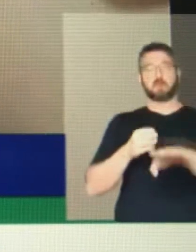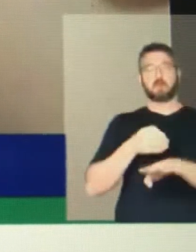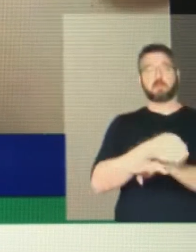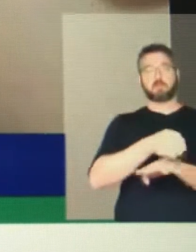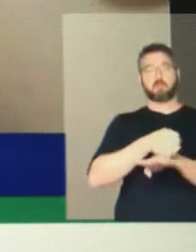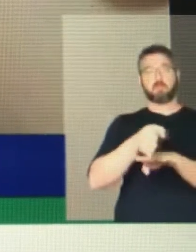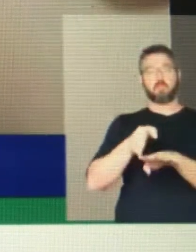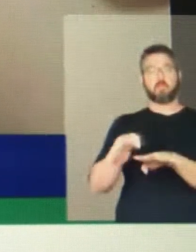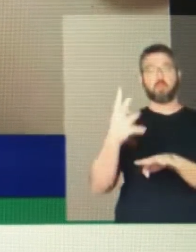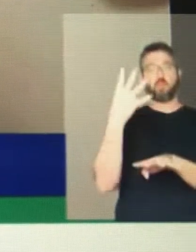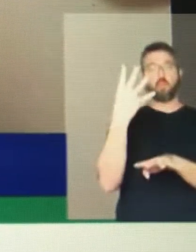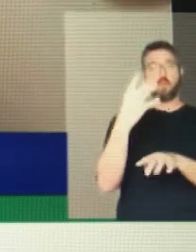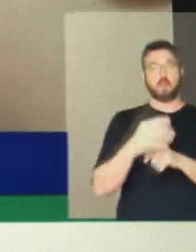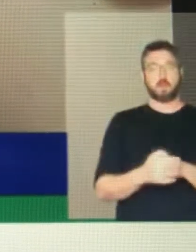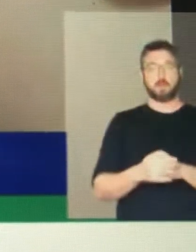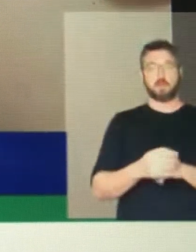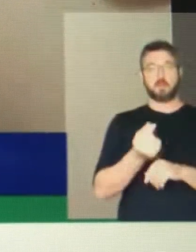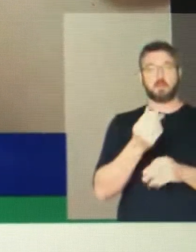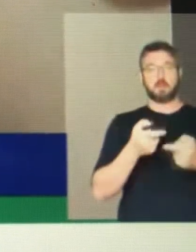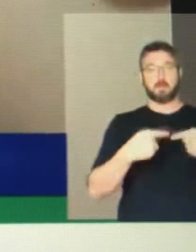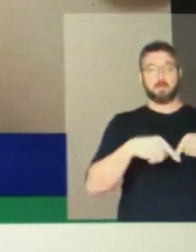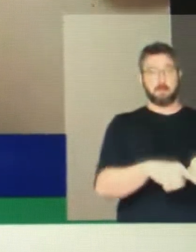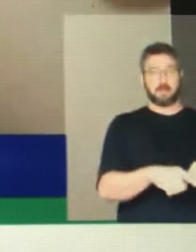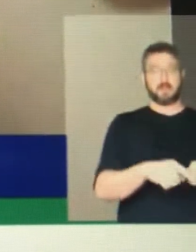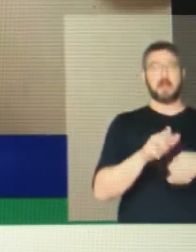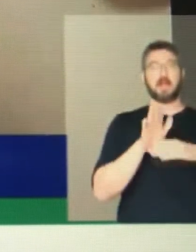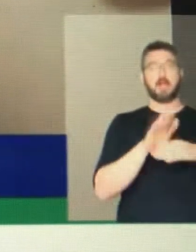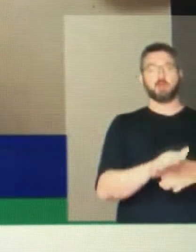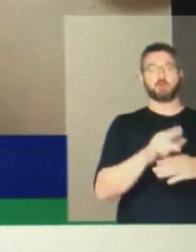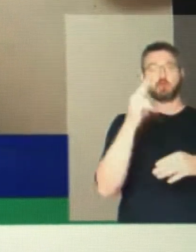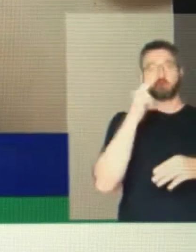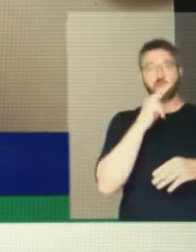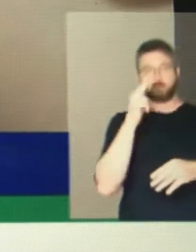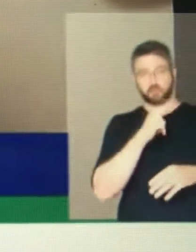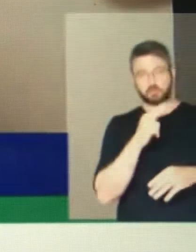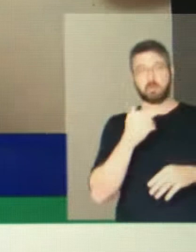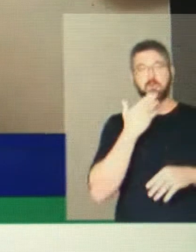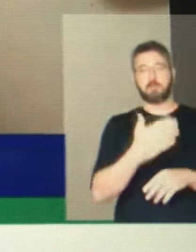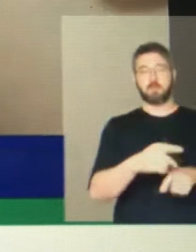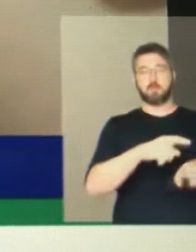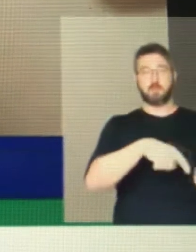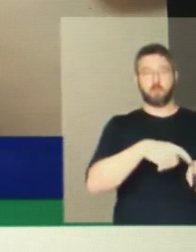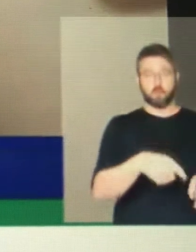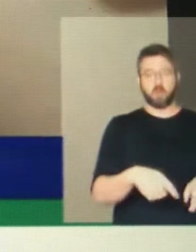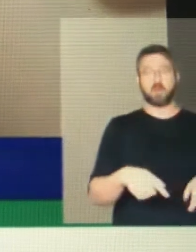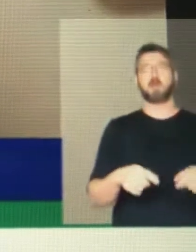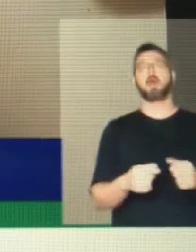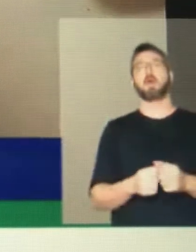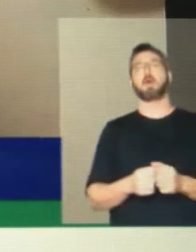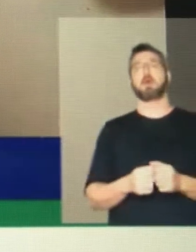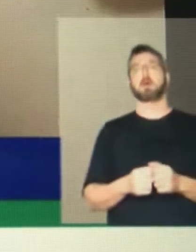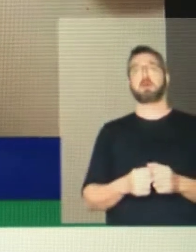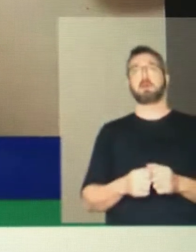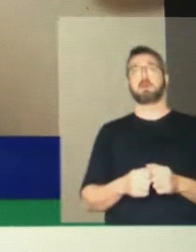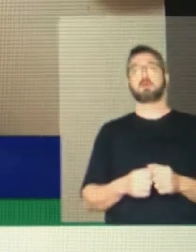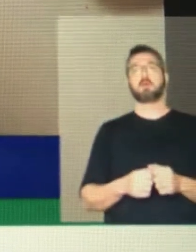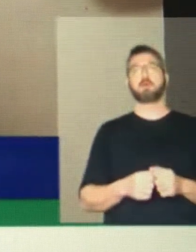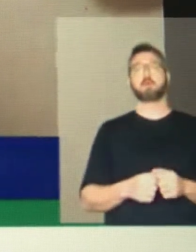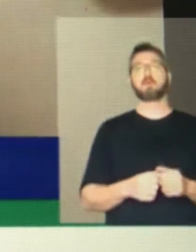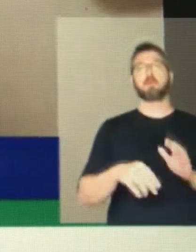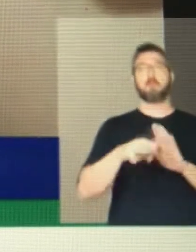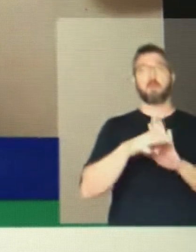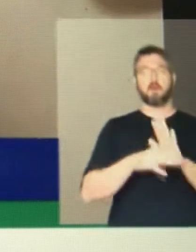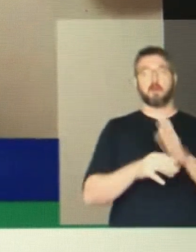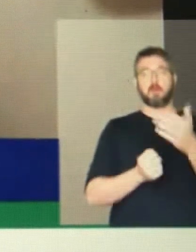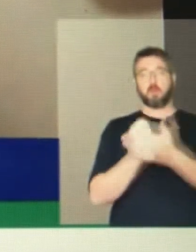e famílias invisíveis do campo, um programa de aquisição de alimentos emergencial, de formação de estoque e recebendo de produtos